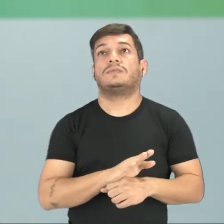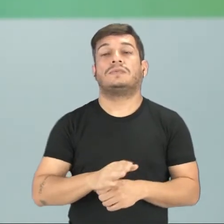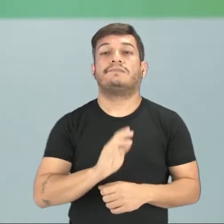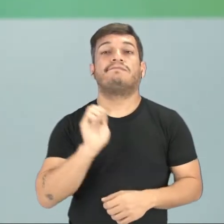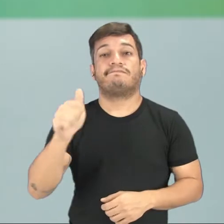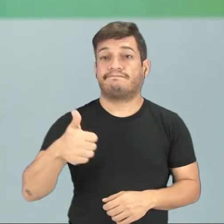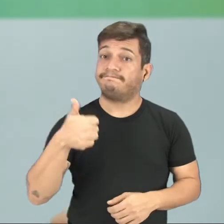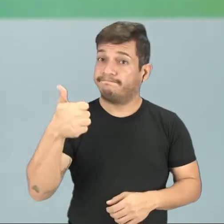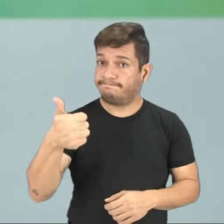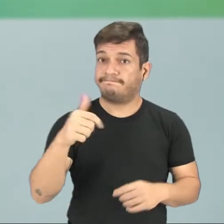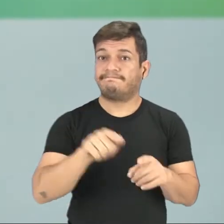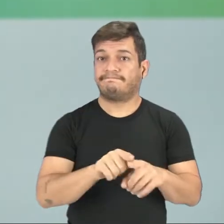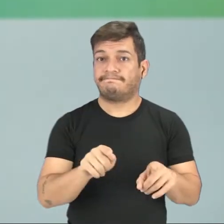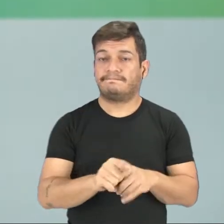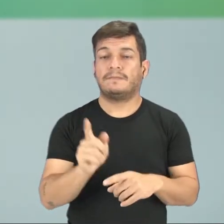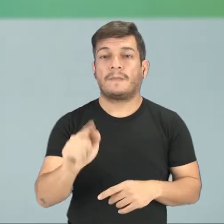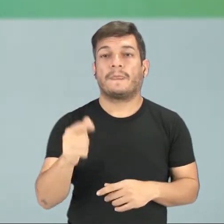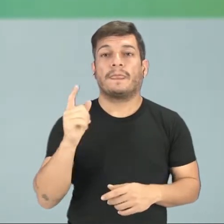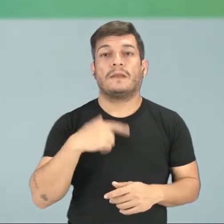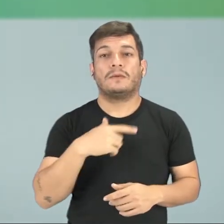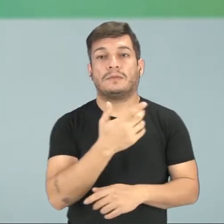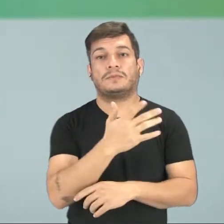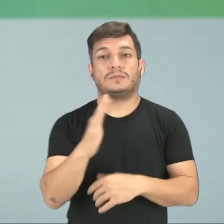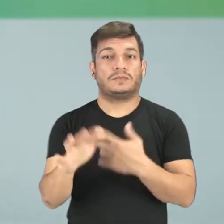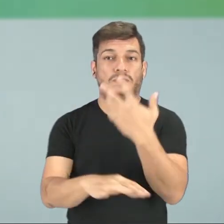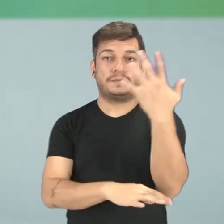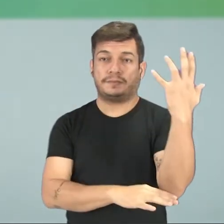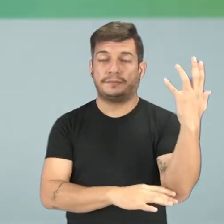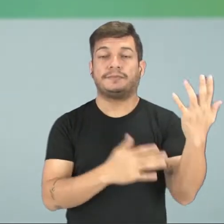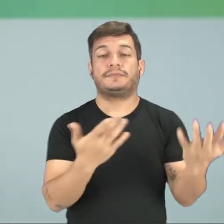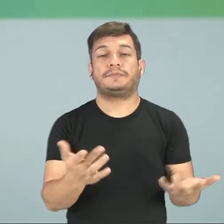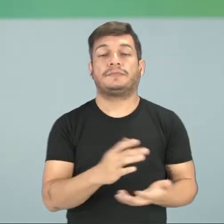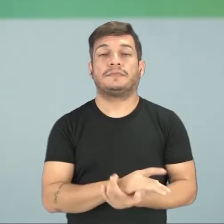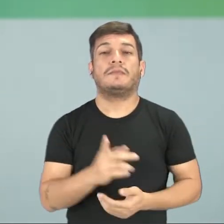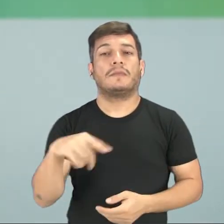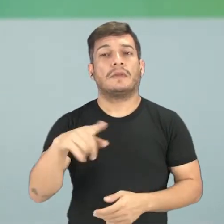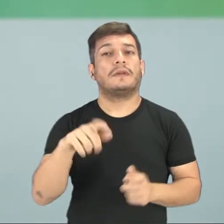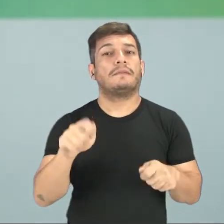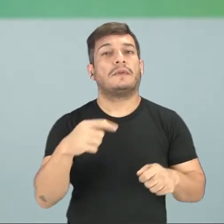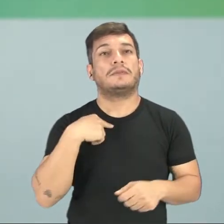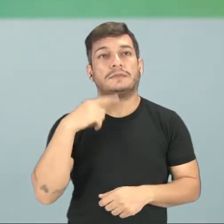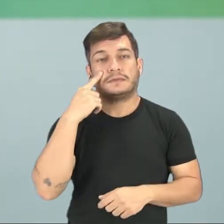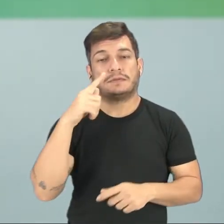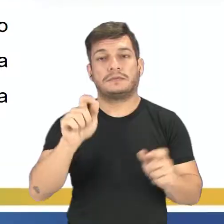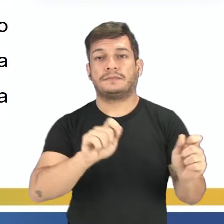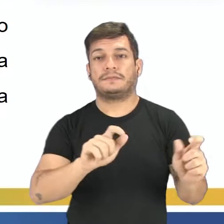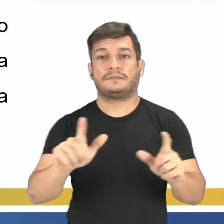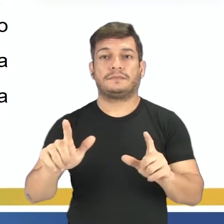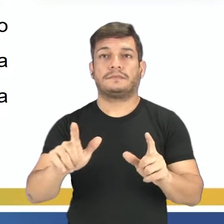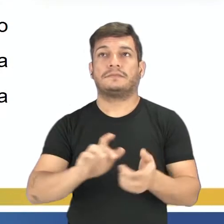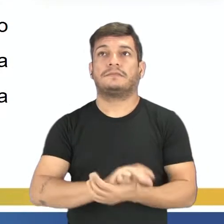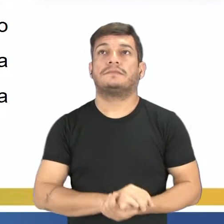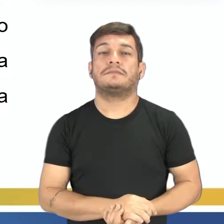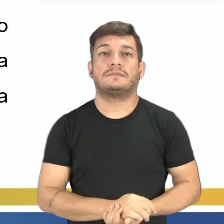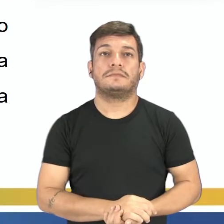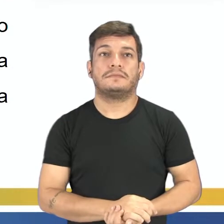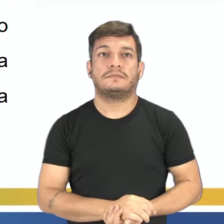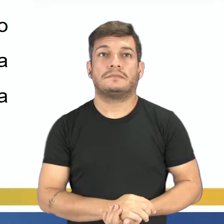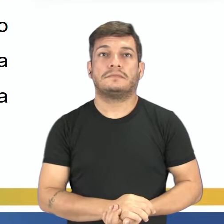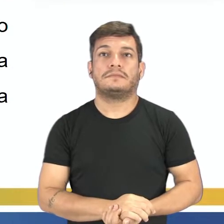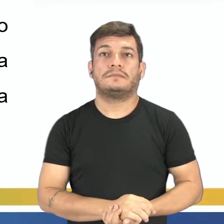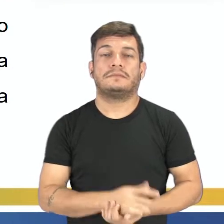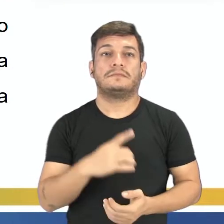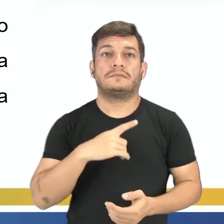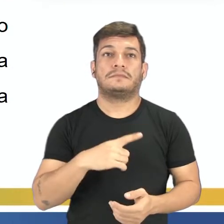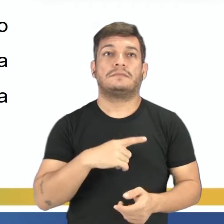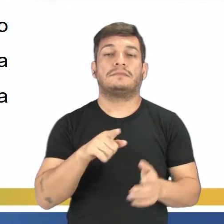positiva com os próprios recursos naturais. Vocês podem visualizar em tela. Tenho